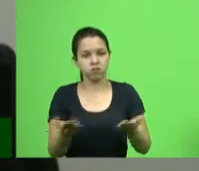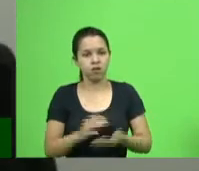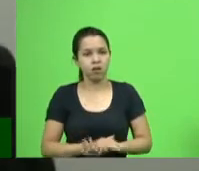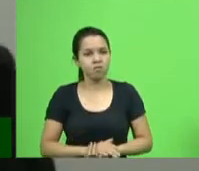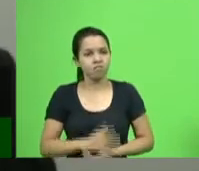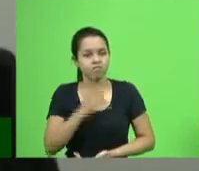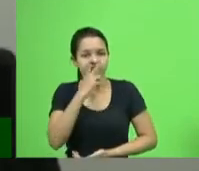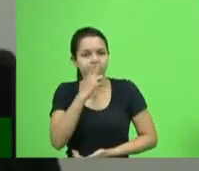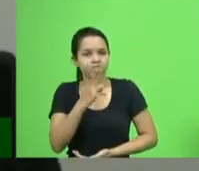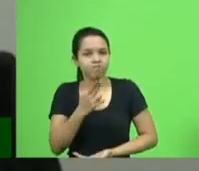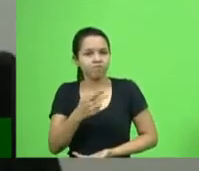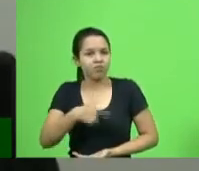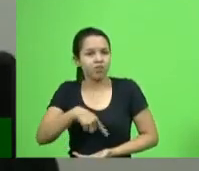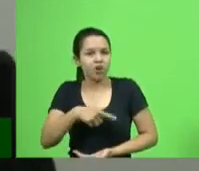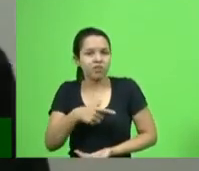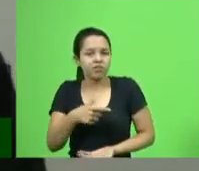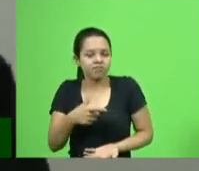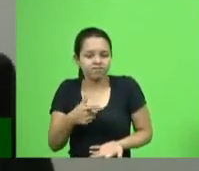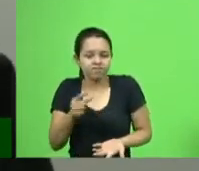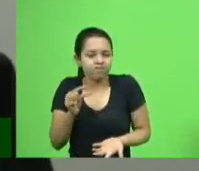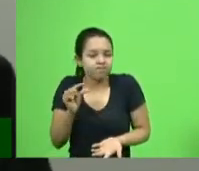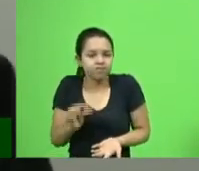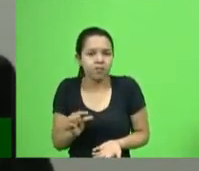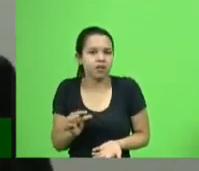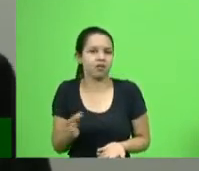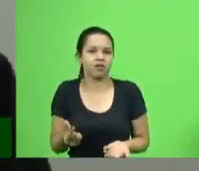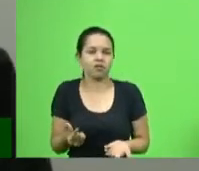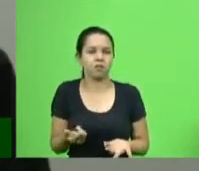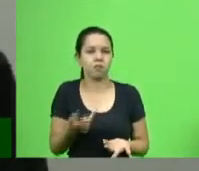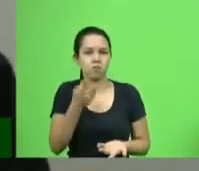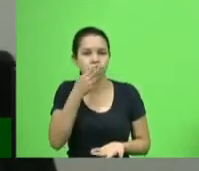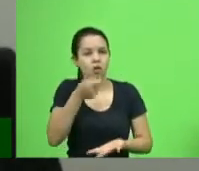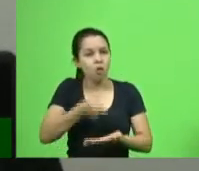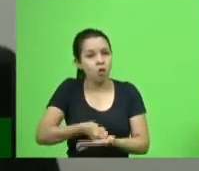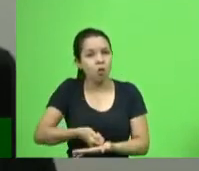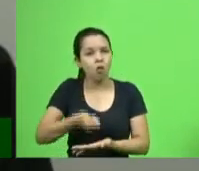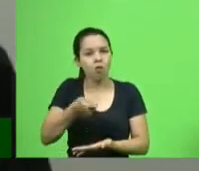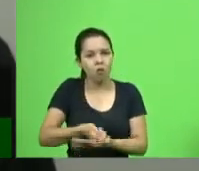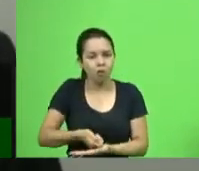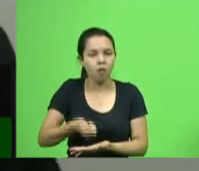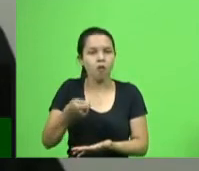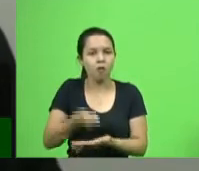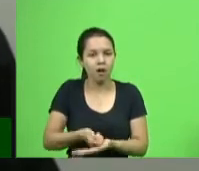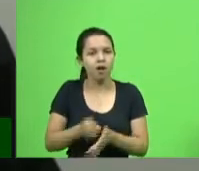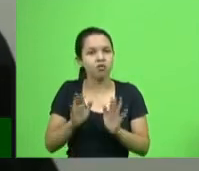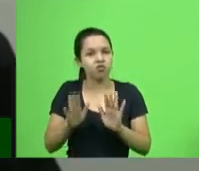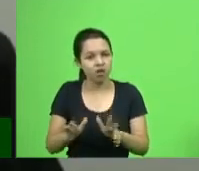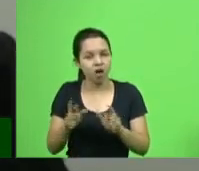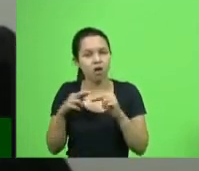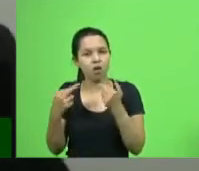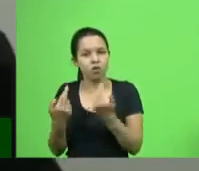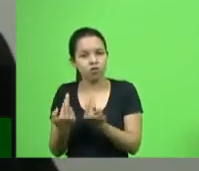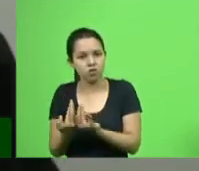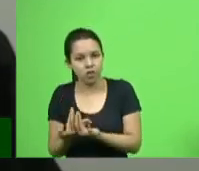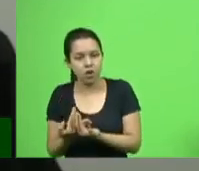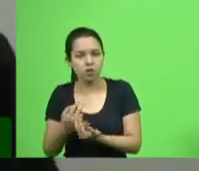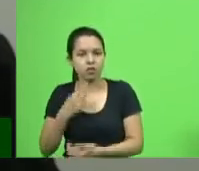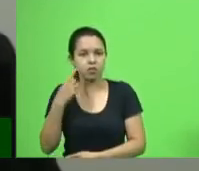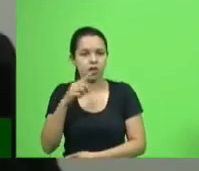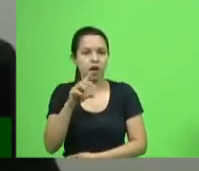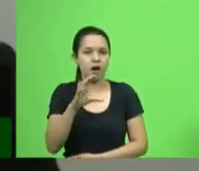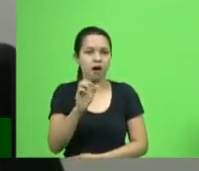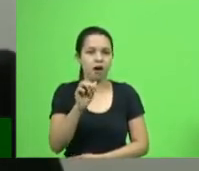pequeno em relação a isso porque a gente está cobrando, cobrando. Já em reunião com a deputada Carmen Zanotto, nós